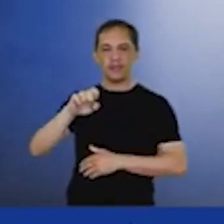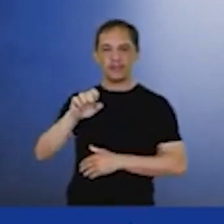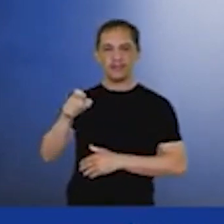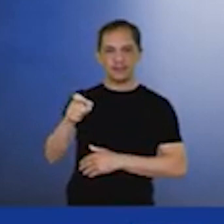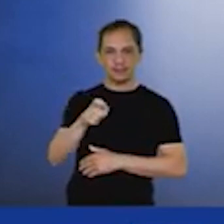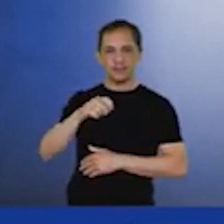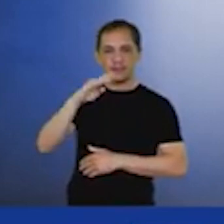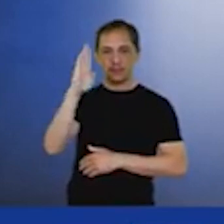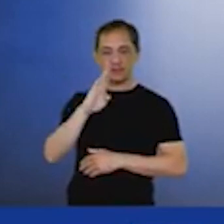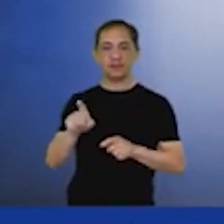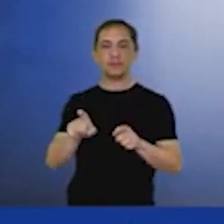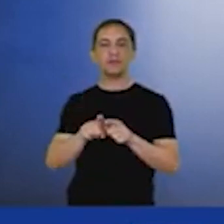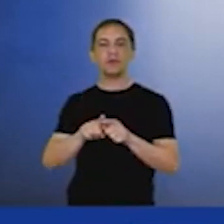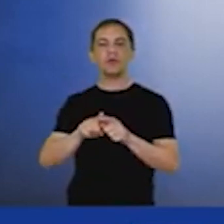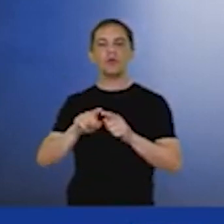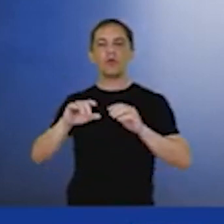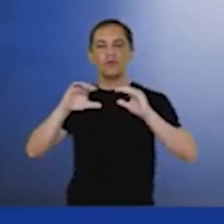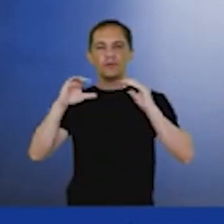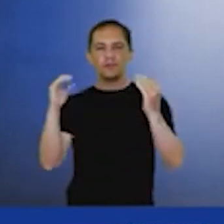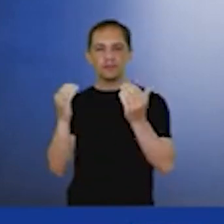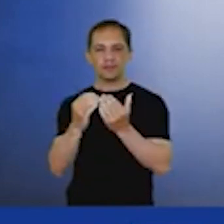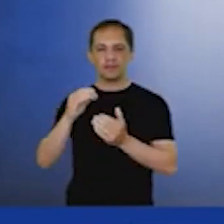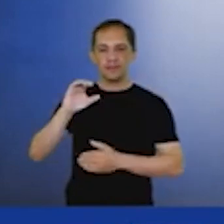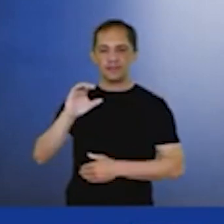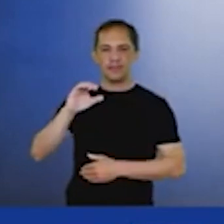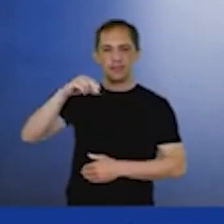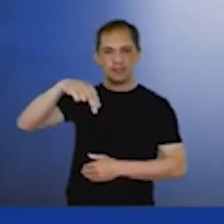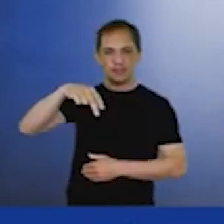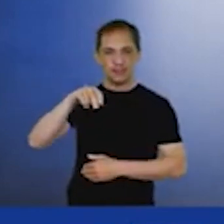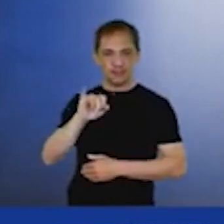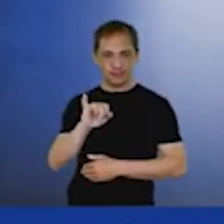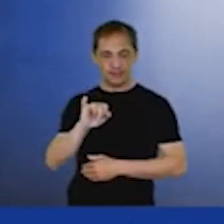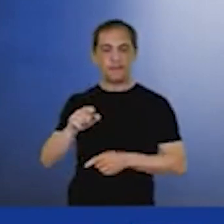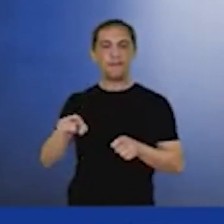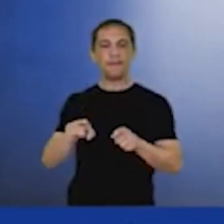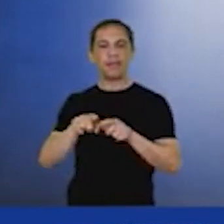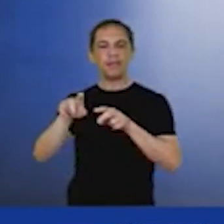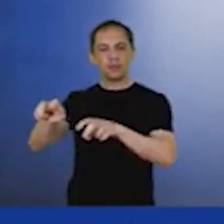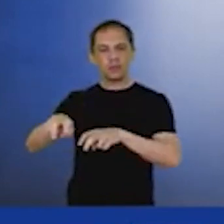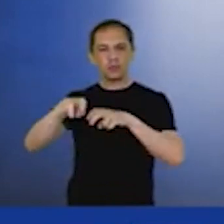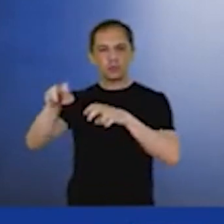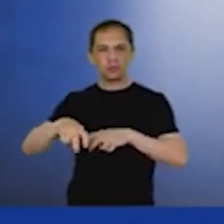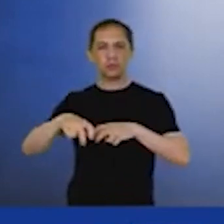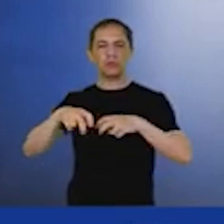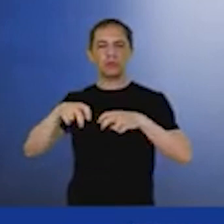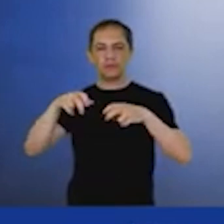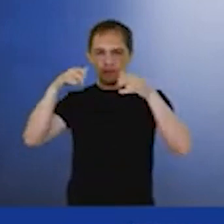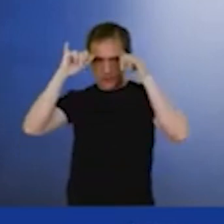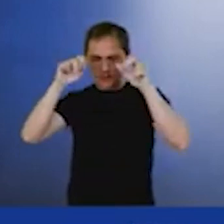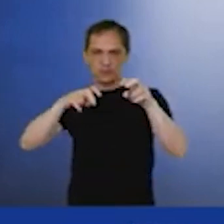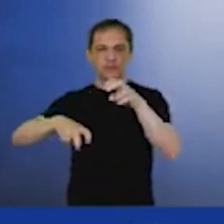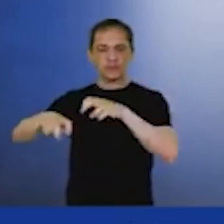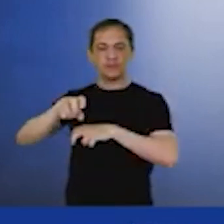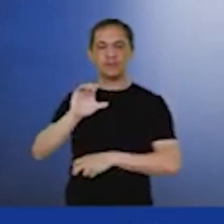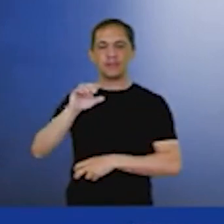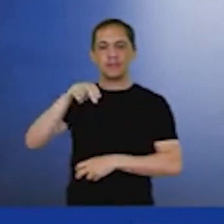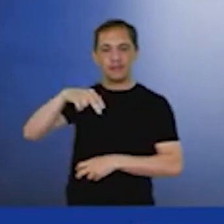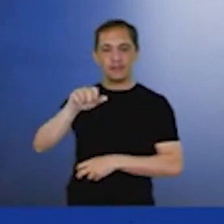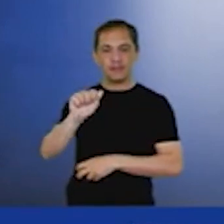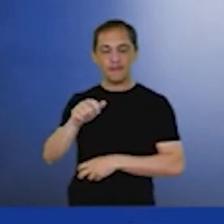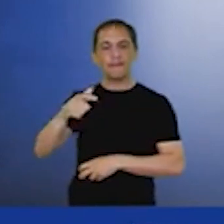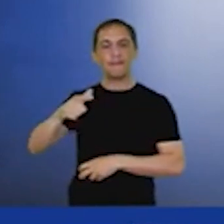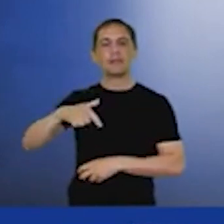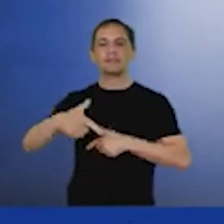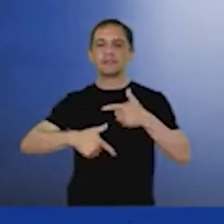Confederação Nacional da Indústria, CNI, a Confederação da Agricultura e Pecuária do Brasil, CNA, o Serviço